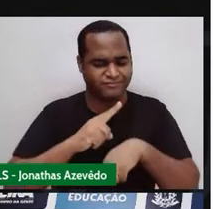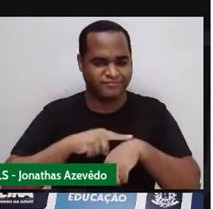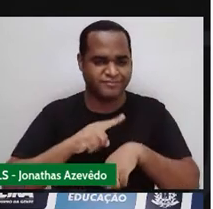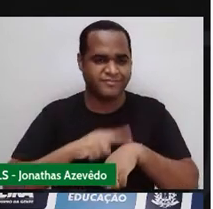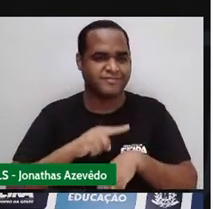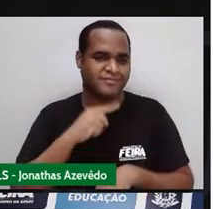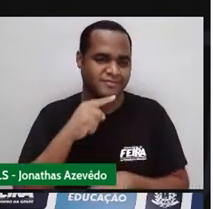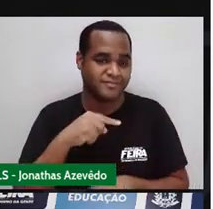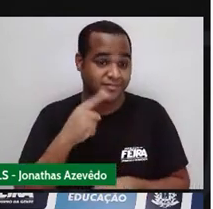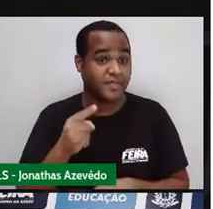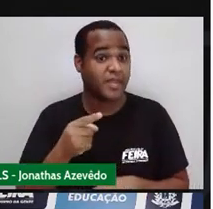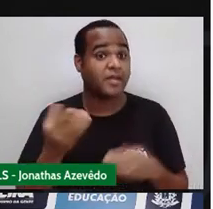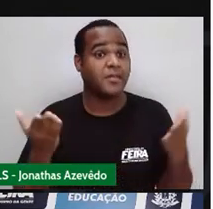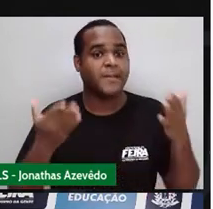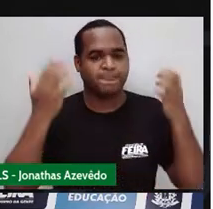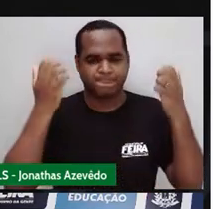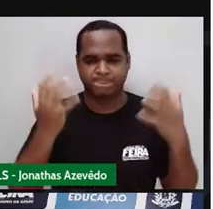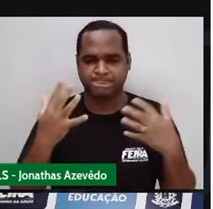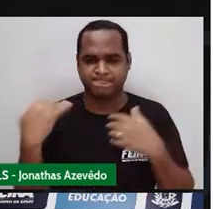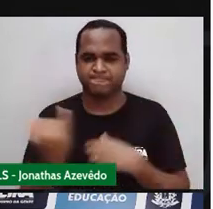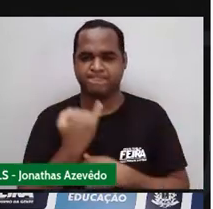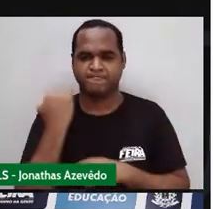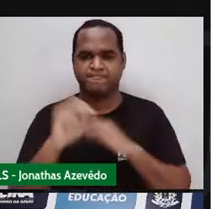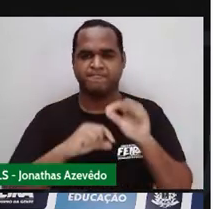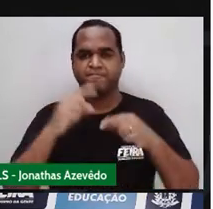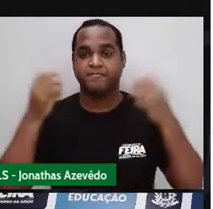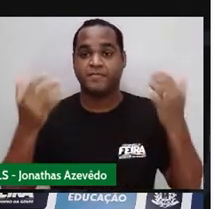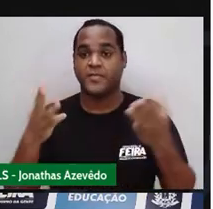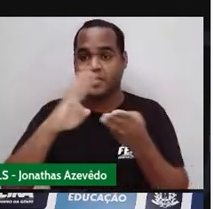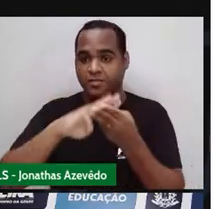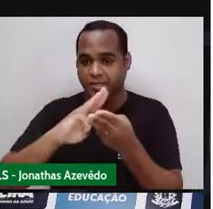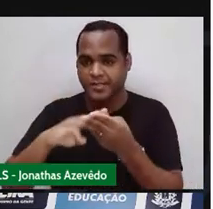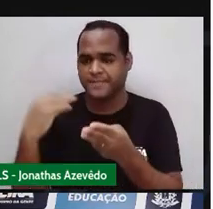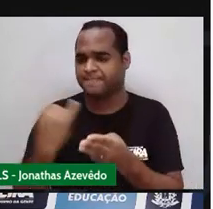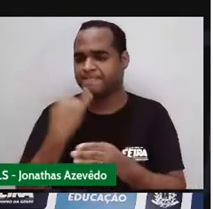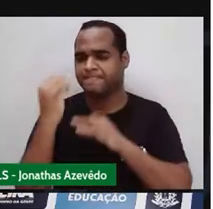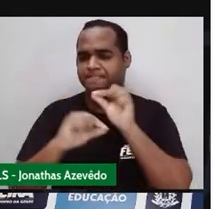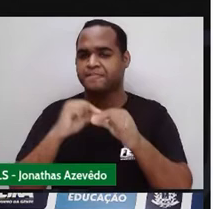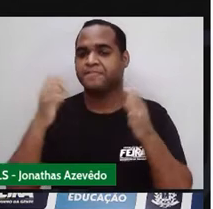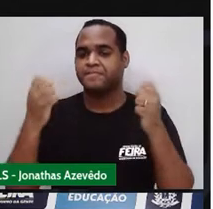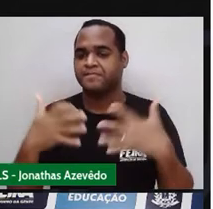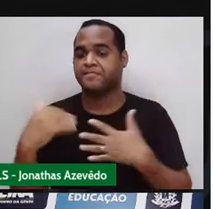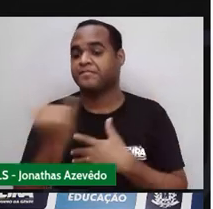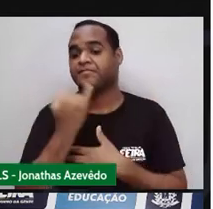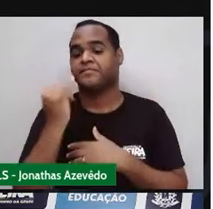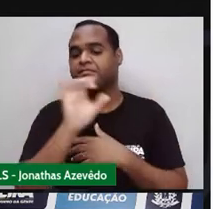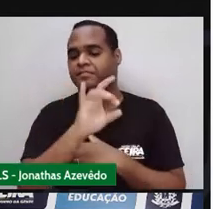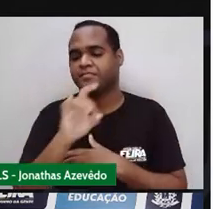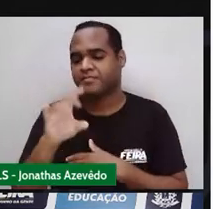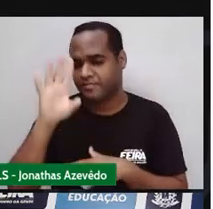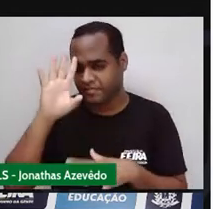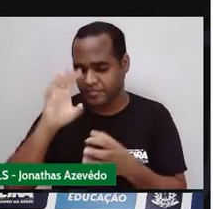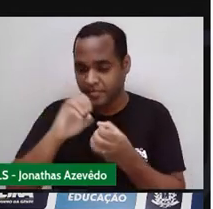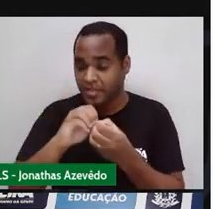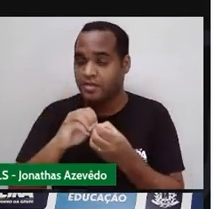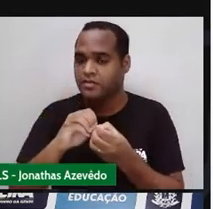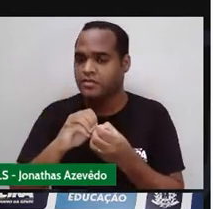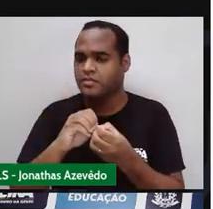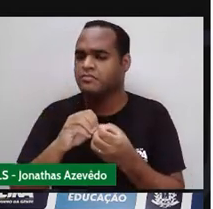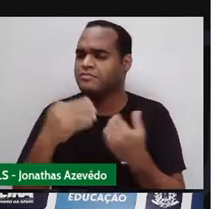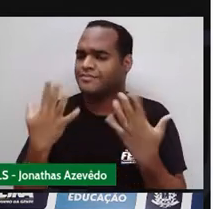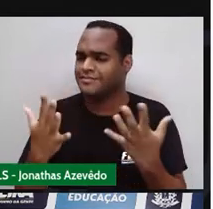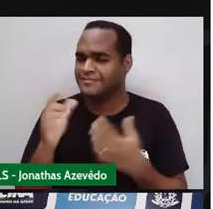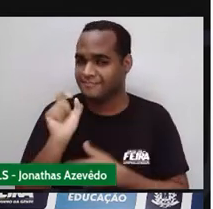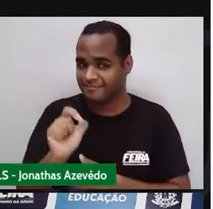eu quero fazer com que essa matemática, hoje, fique muito mais interessante para você. Só que,